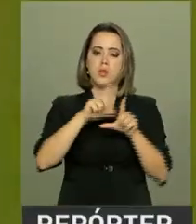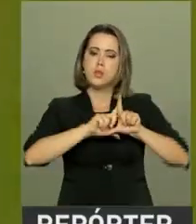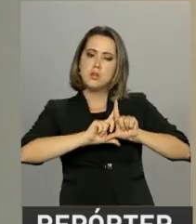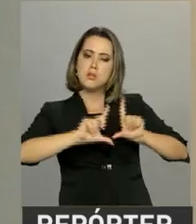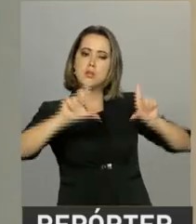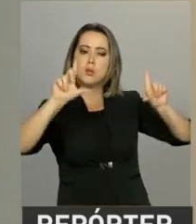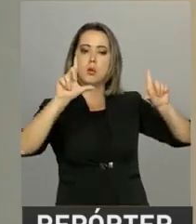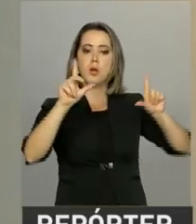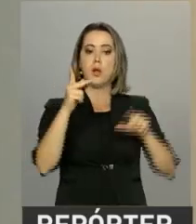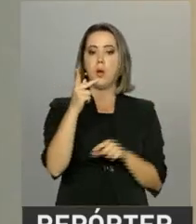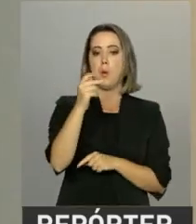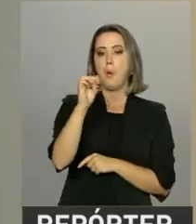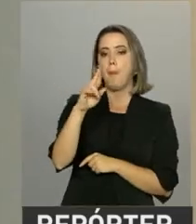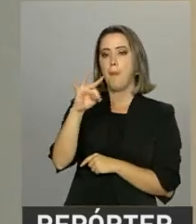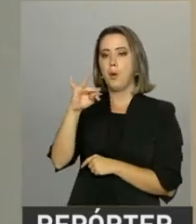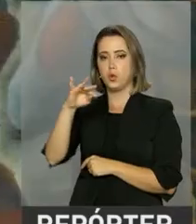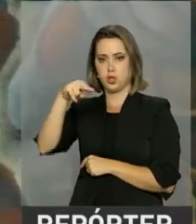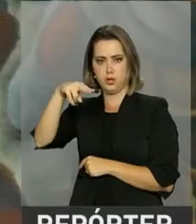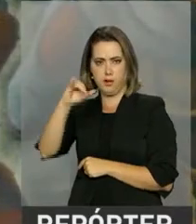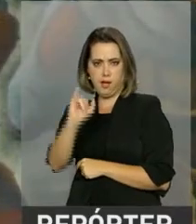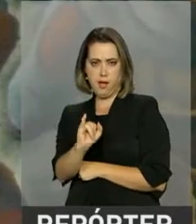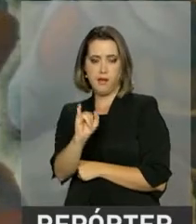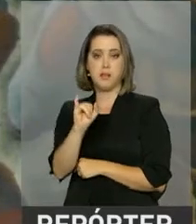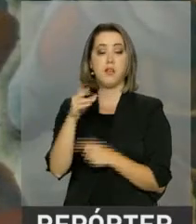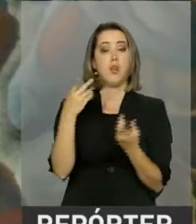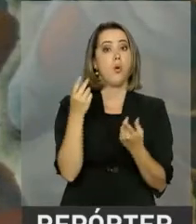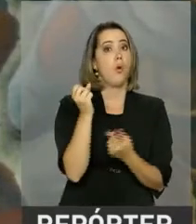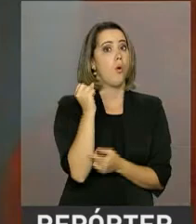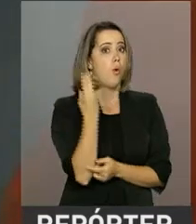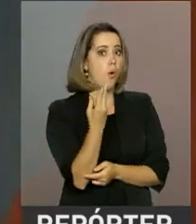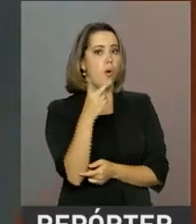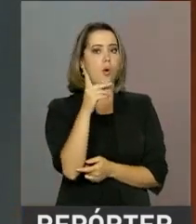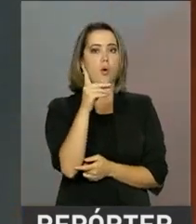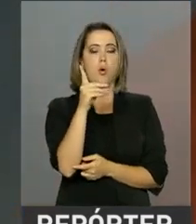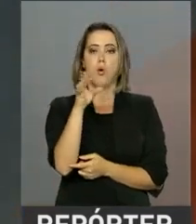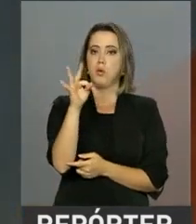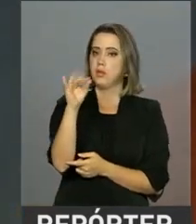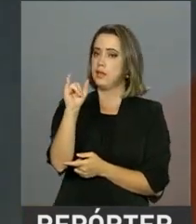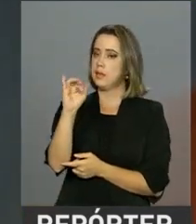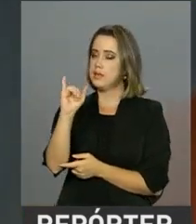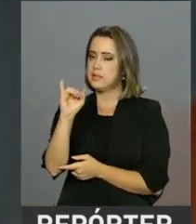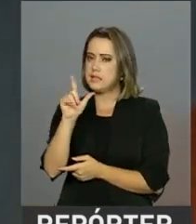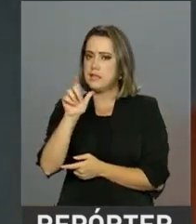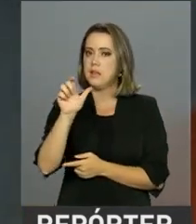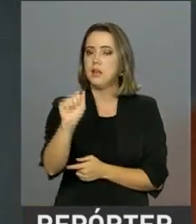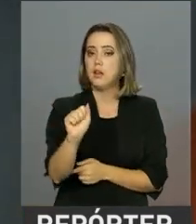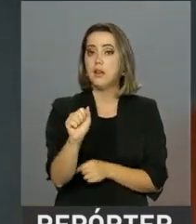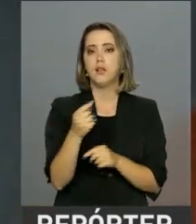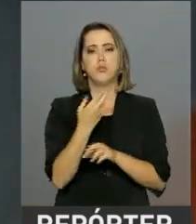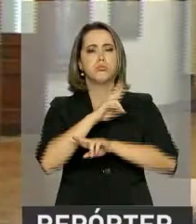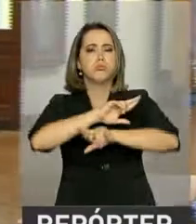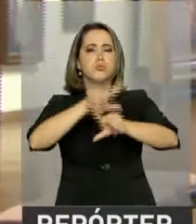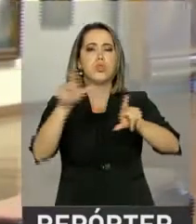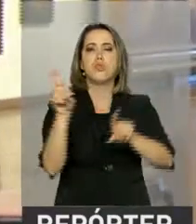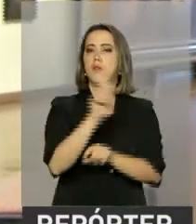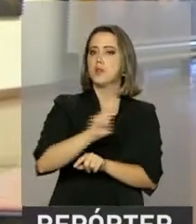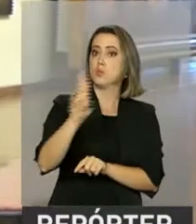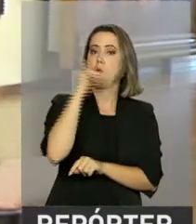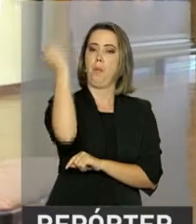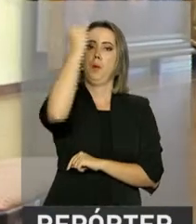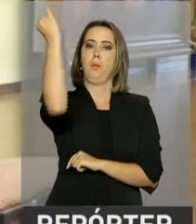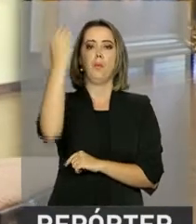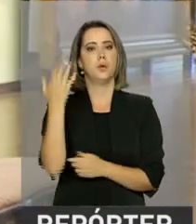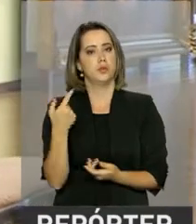Portinari, Tarsila do Amaral e Dica Valcante, grandes nomes da arte moderna brasileira. Já na